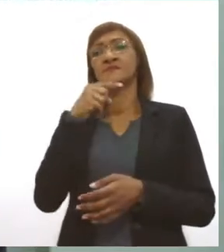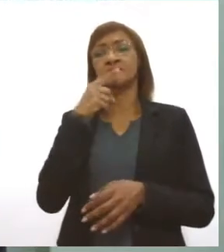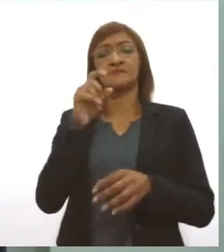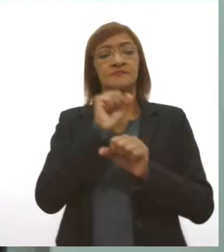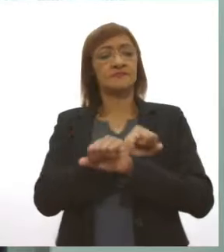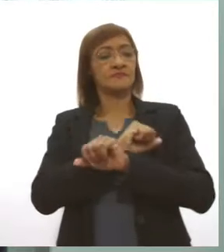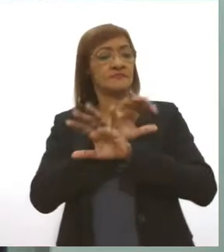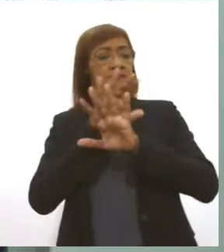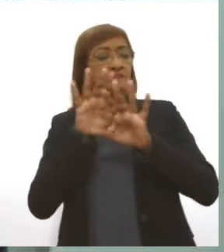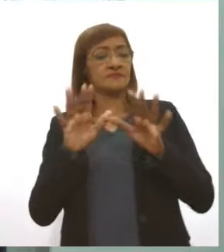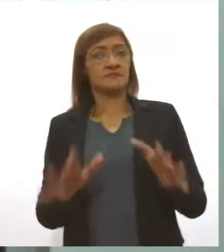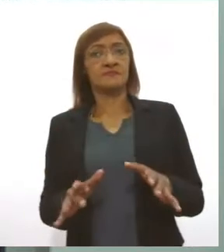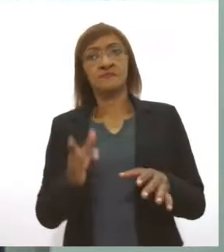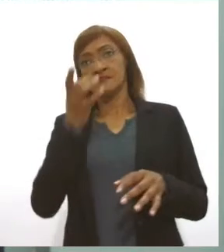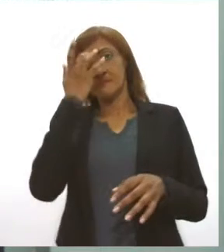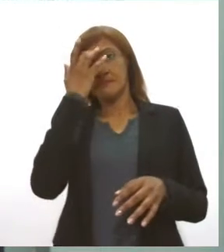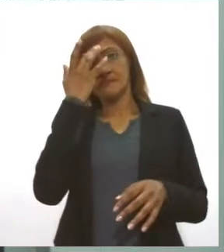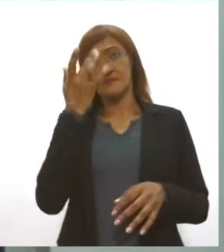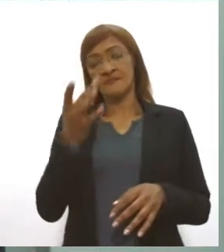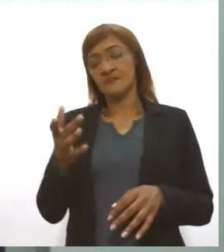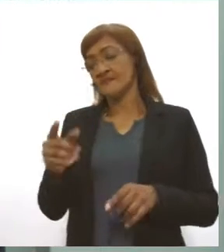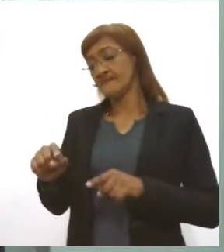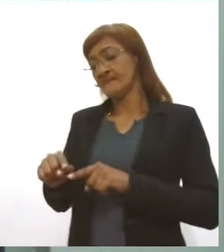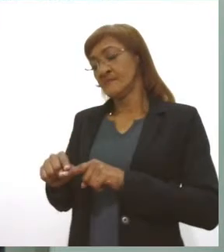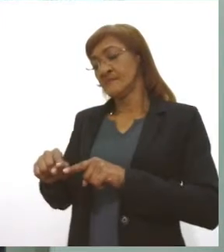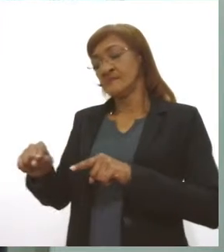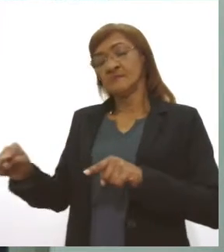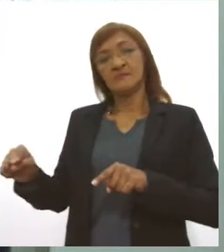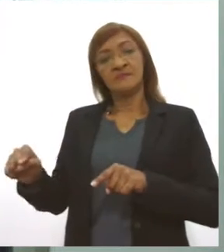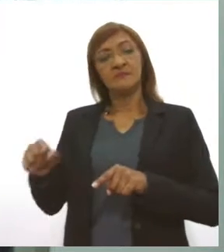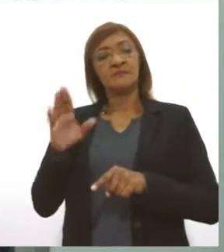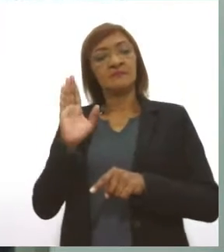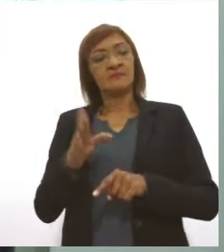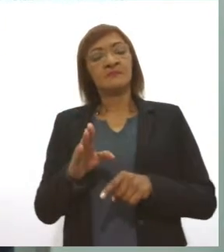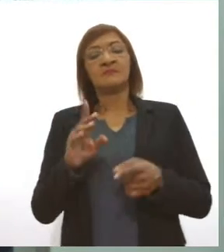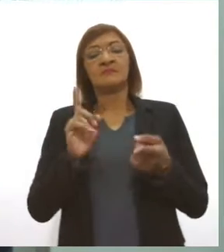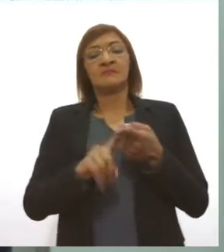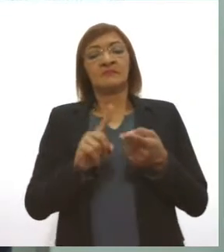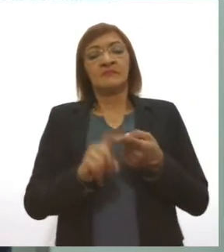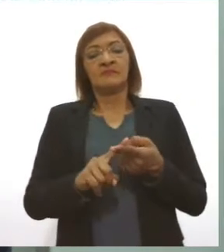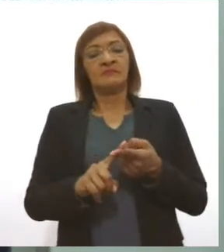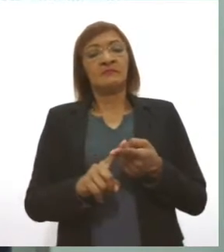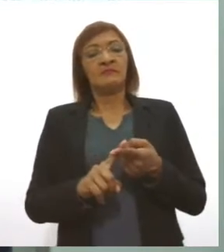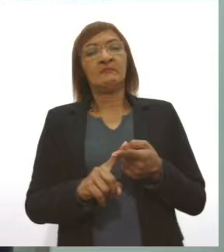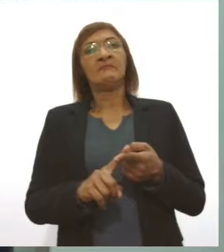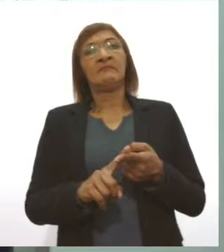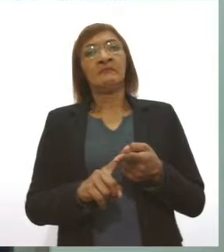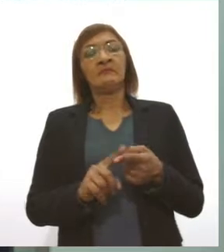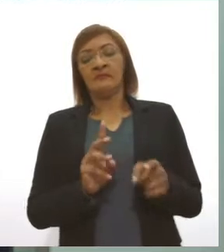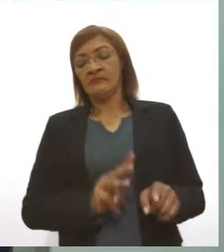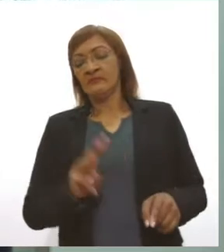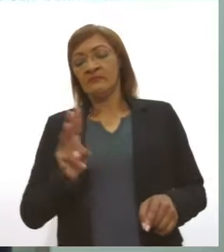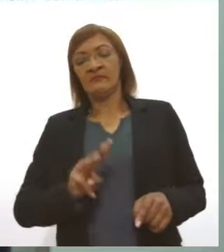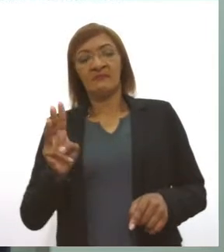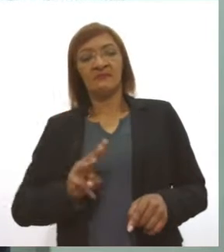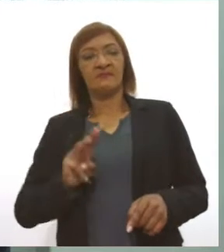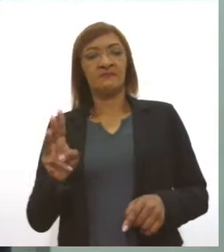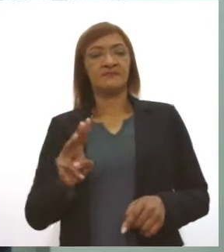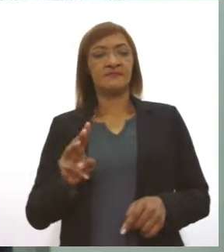canal de recebimento de denúncias, que é o arroba PROCON.ARACAJU ou também o nosso site, que é o www